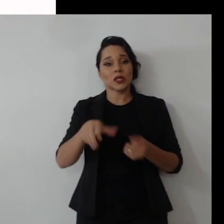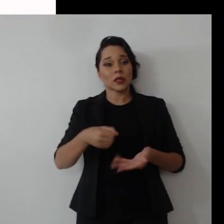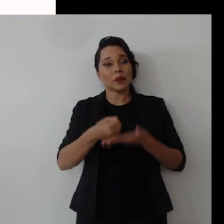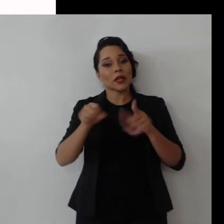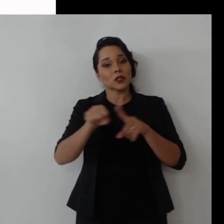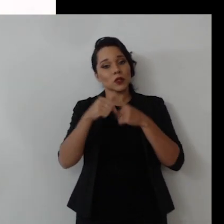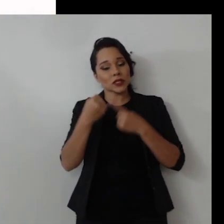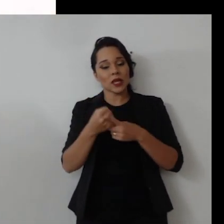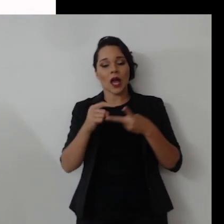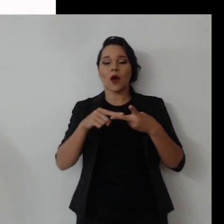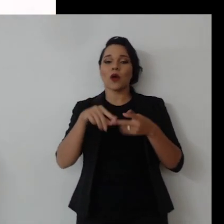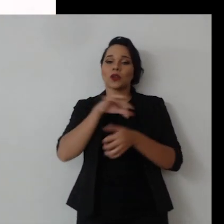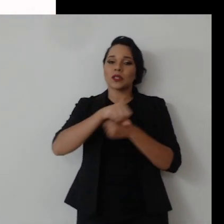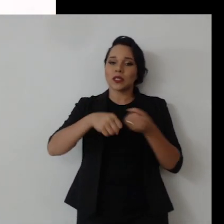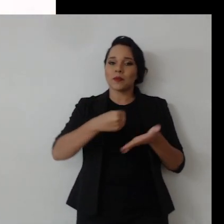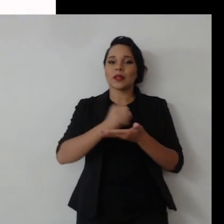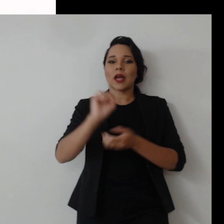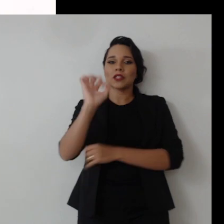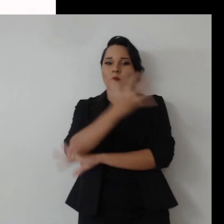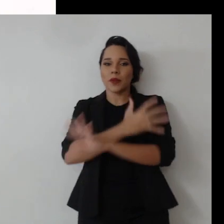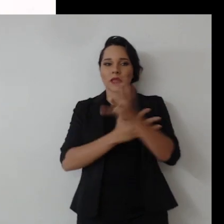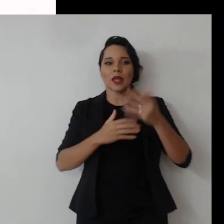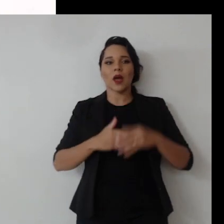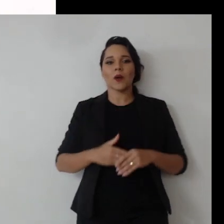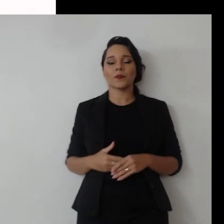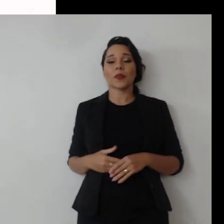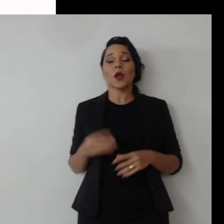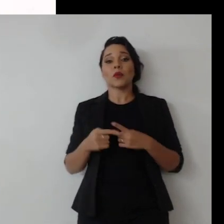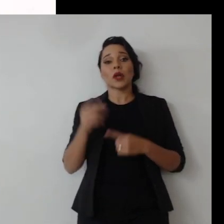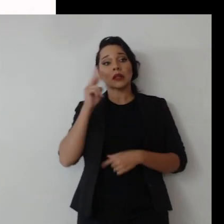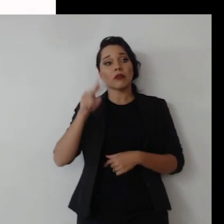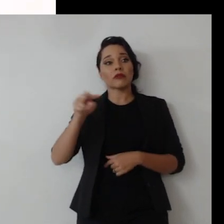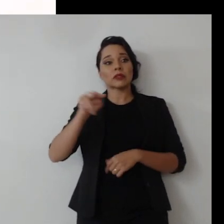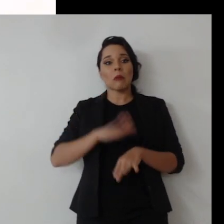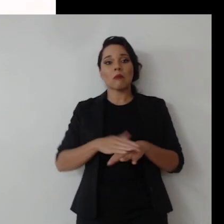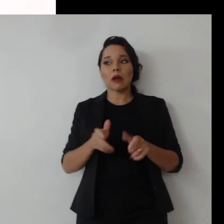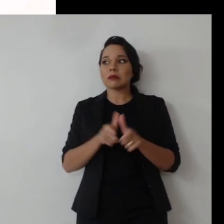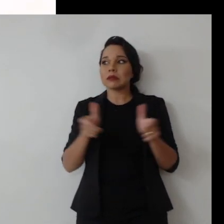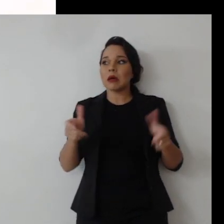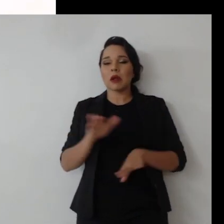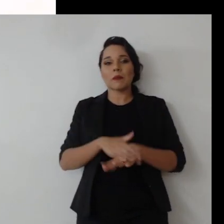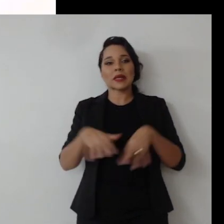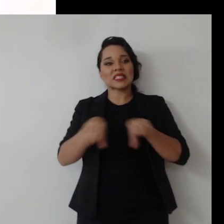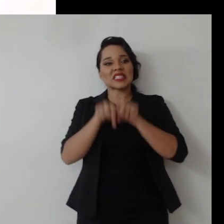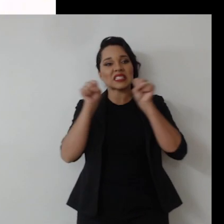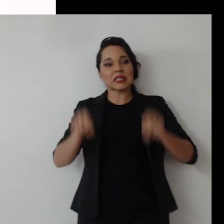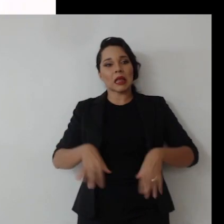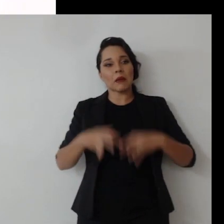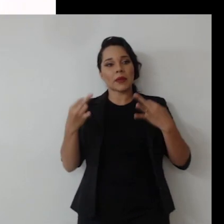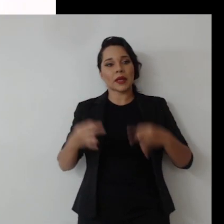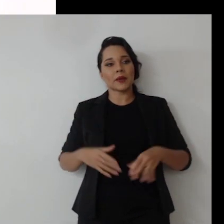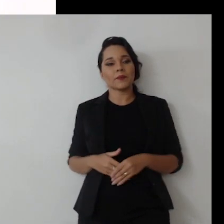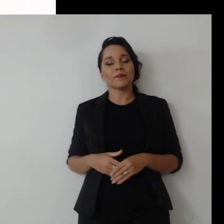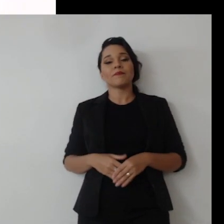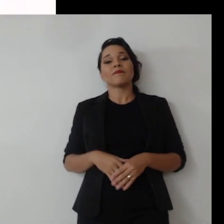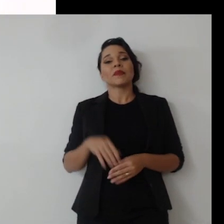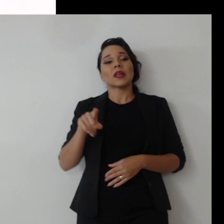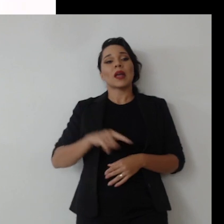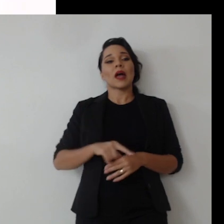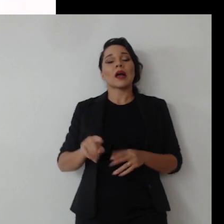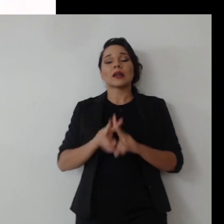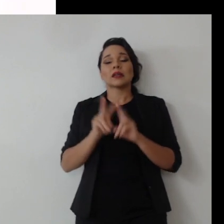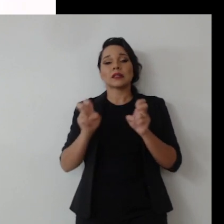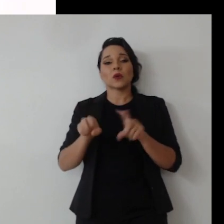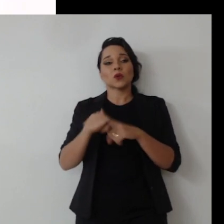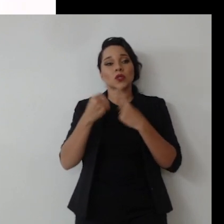sustentabilidade social, sustentabilidade ambiental, porque ela tem uma visão mais ampla, mais sistêmica. E a questão social